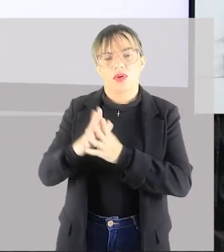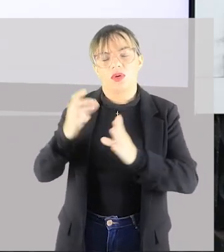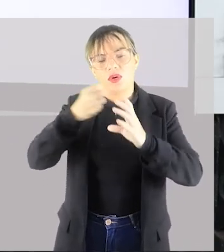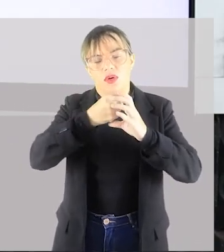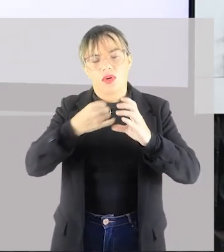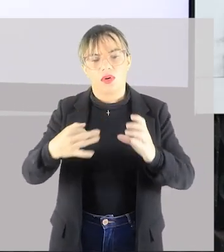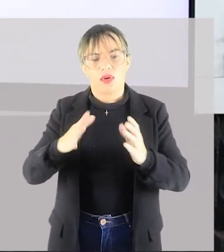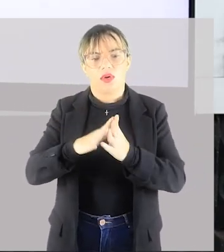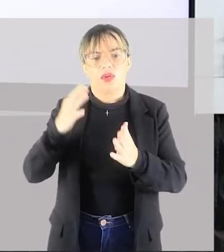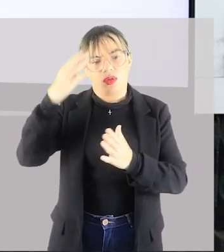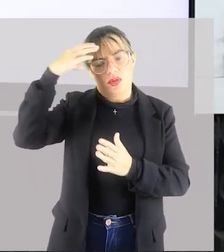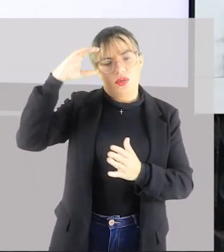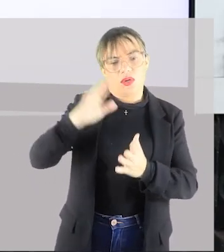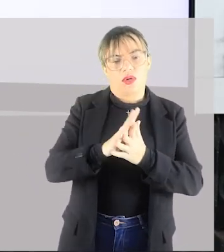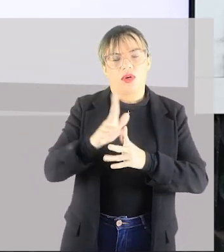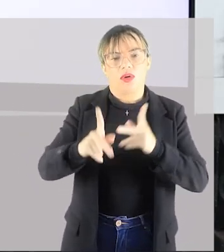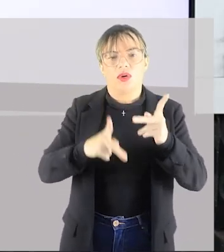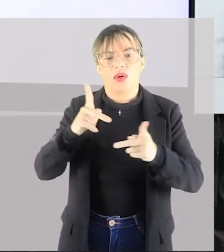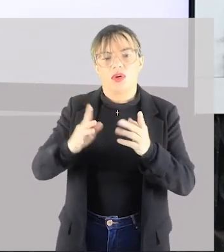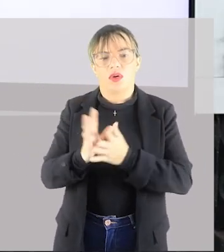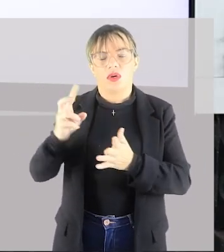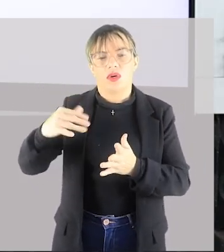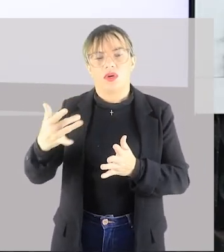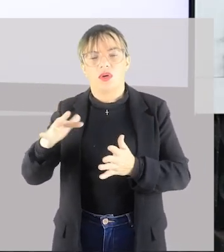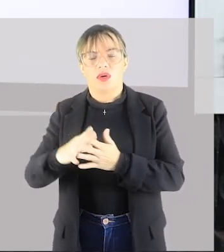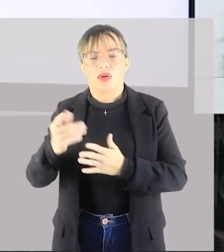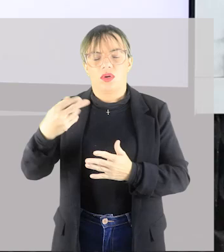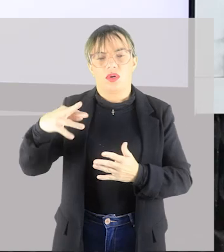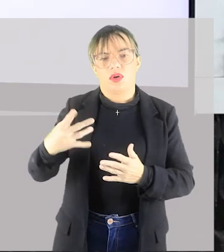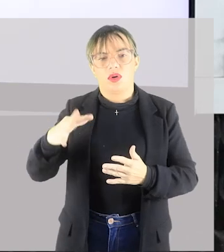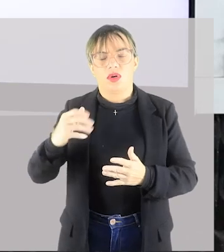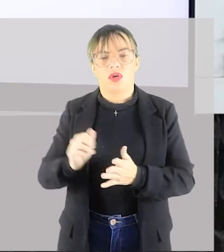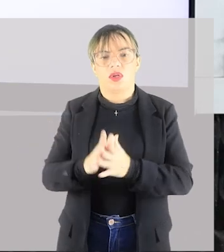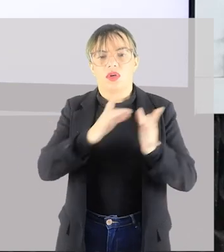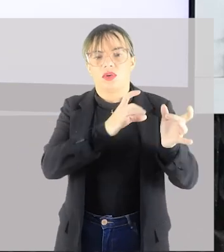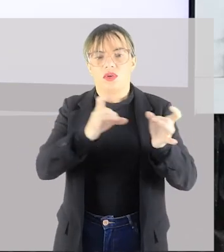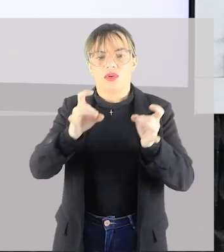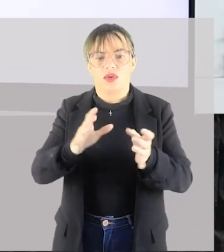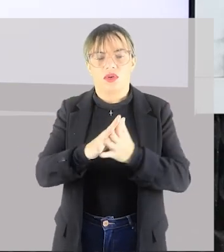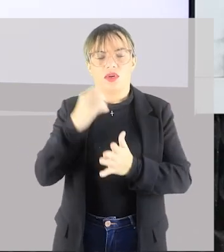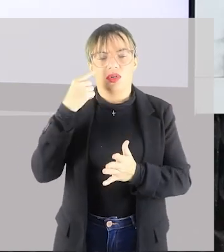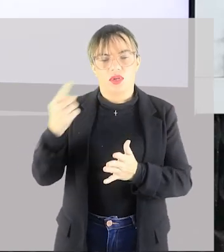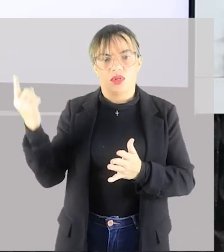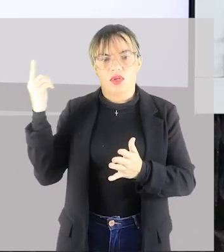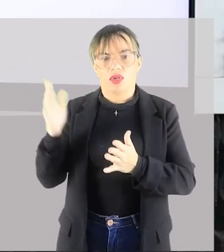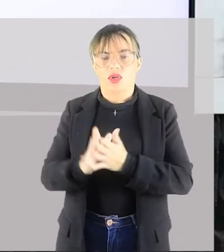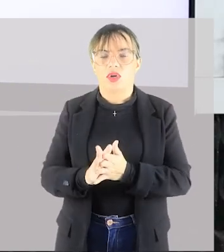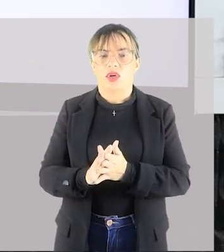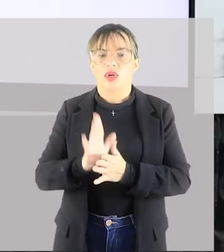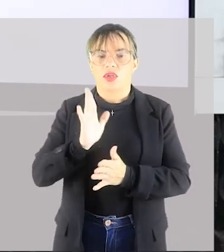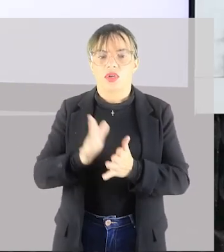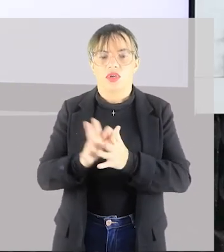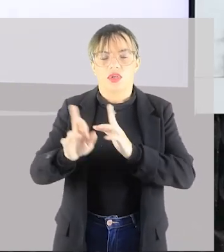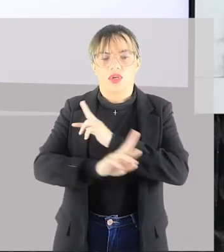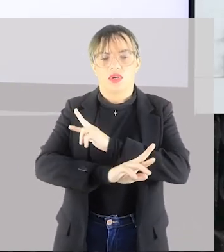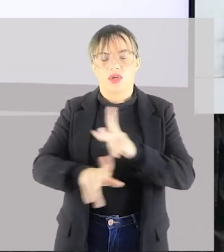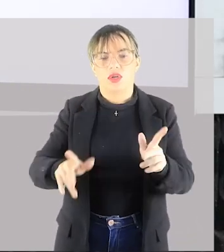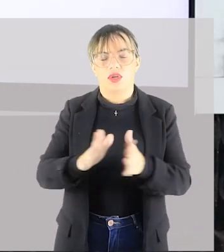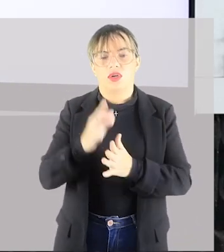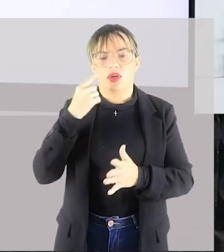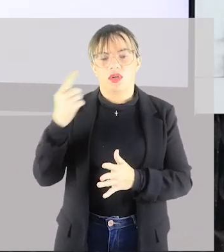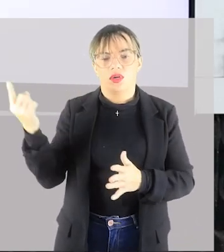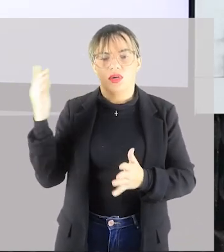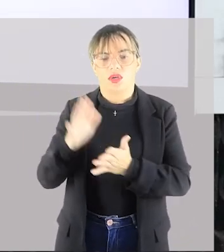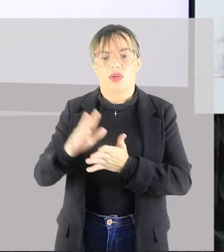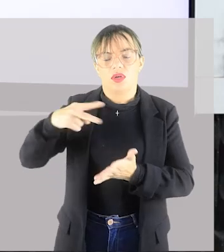cultura popular, juntar com a cultura erudita e vender um produto. E a dança se insere em um desses